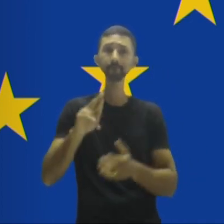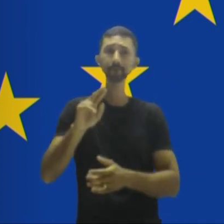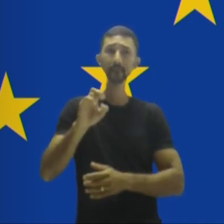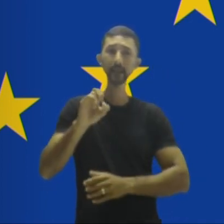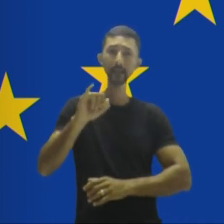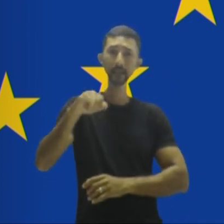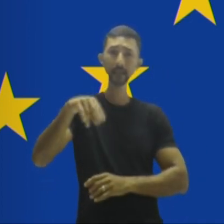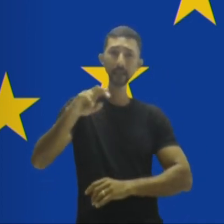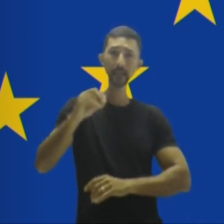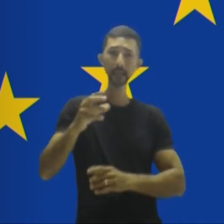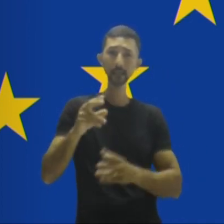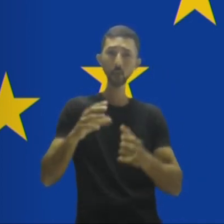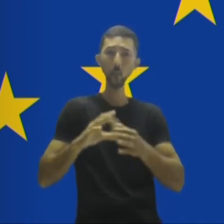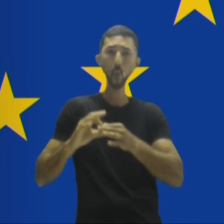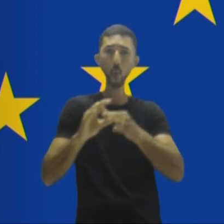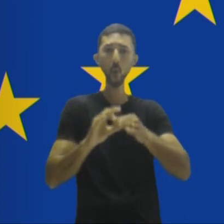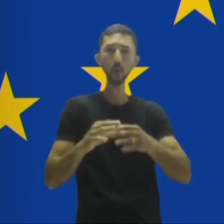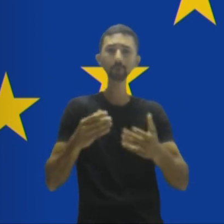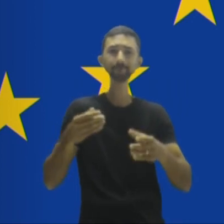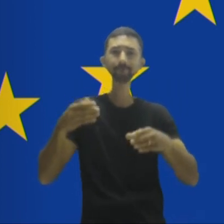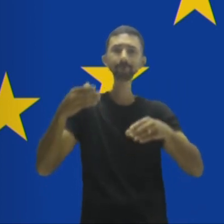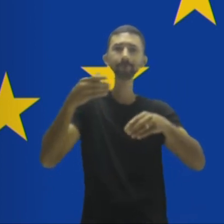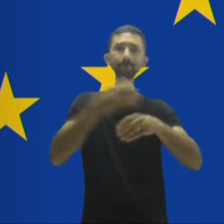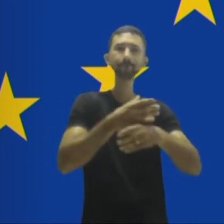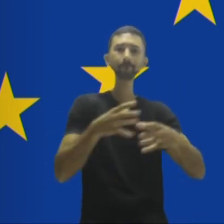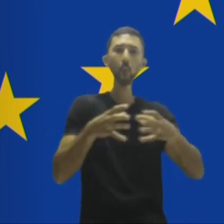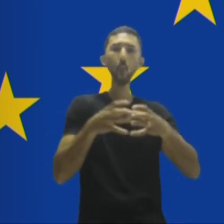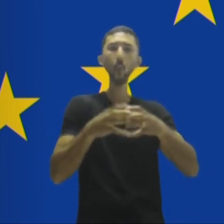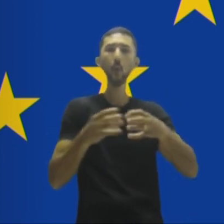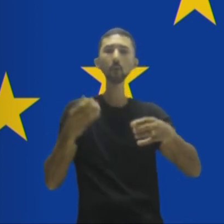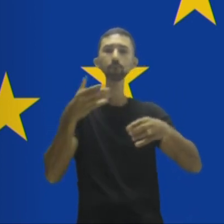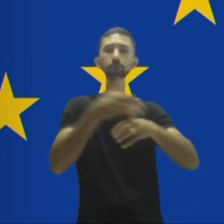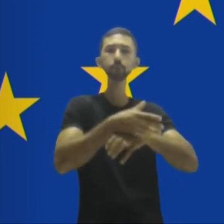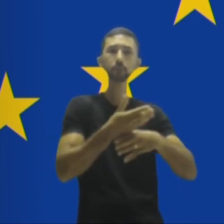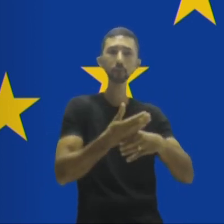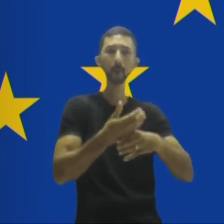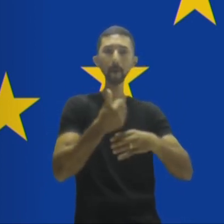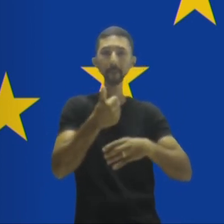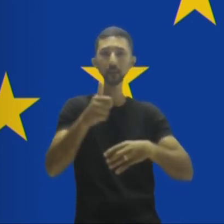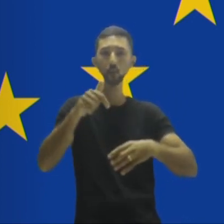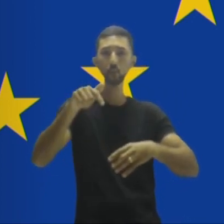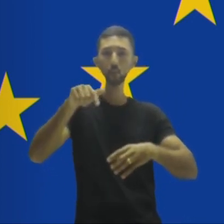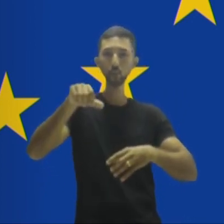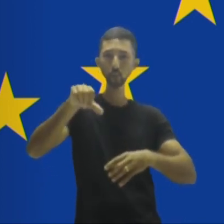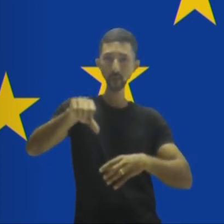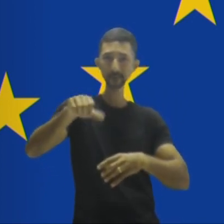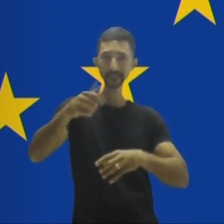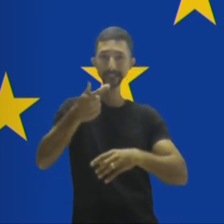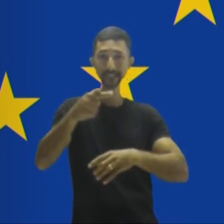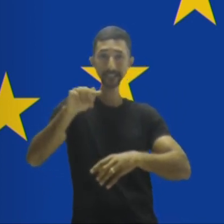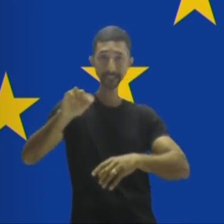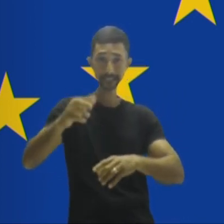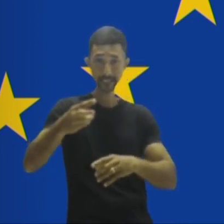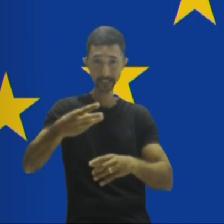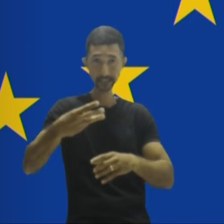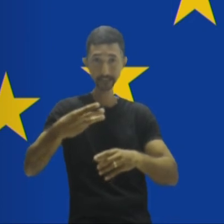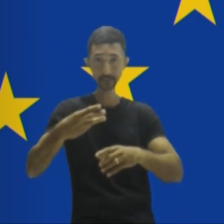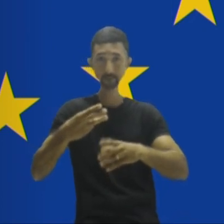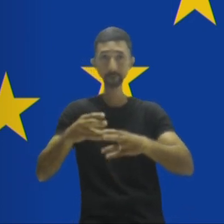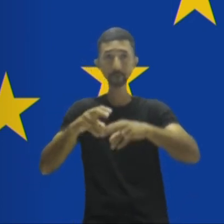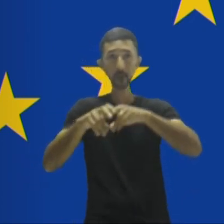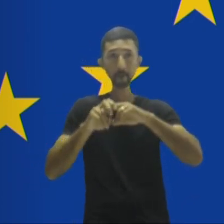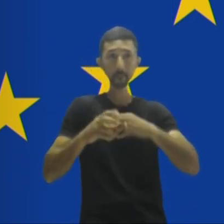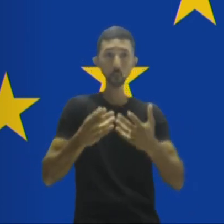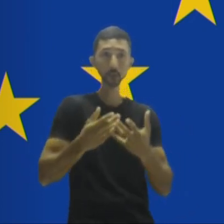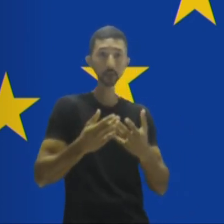Unido, que entrou na Comunidade Econômica Europeia em 1973. E por isso, ele é